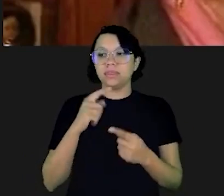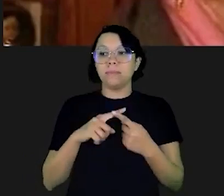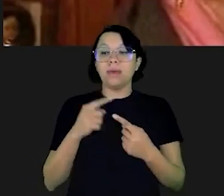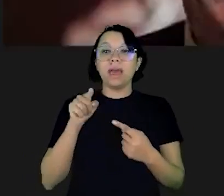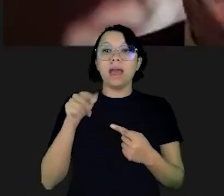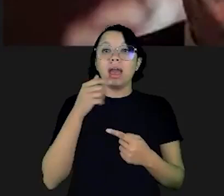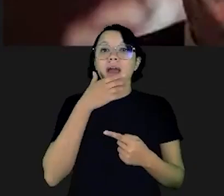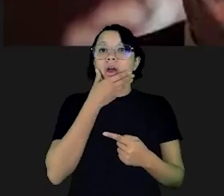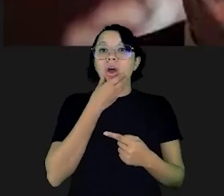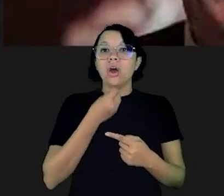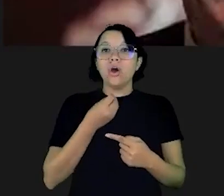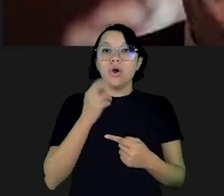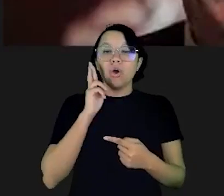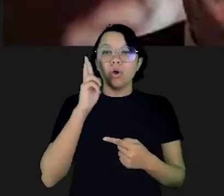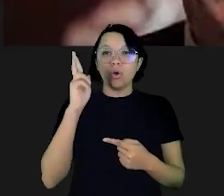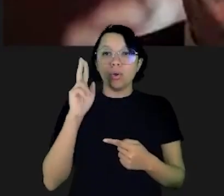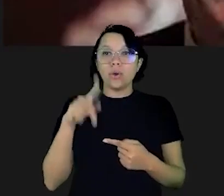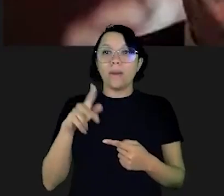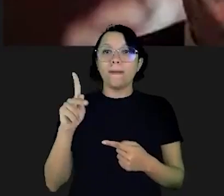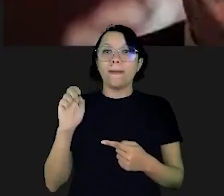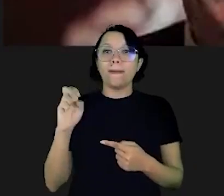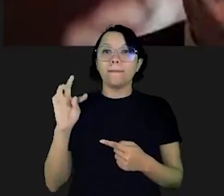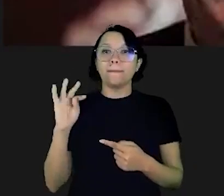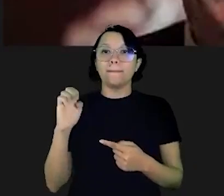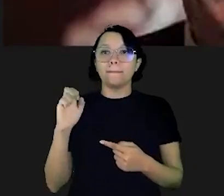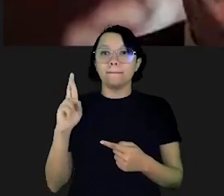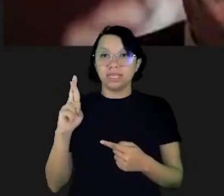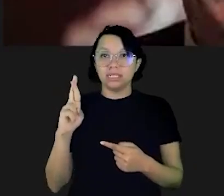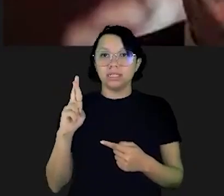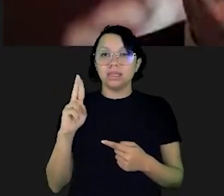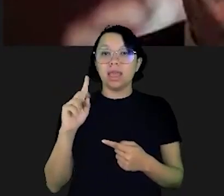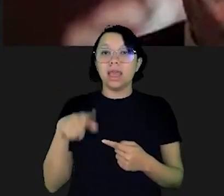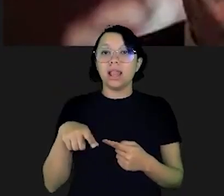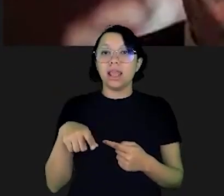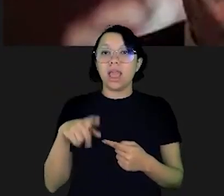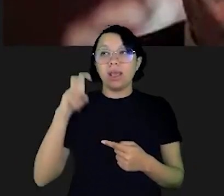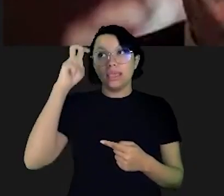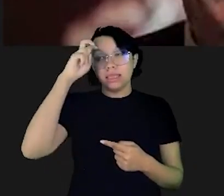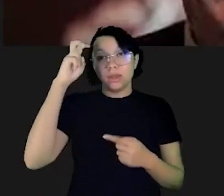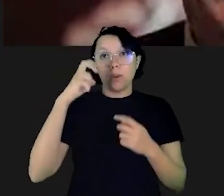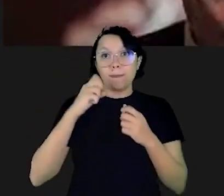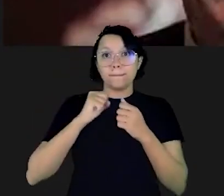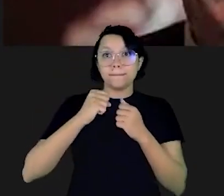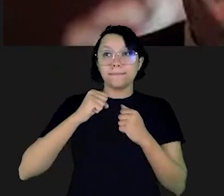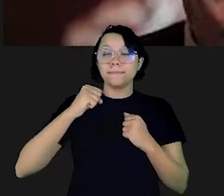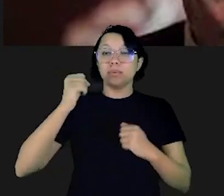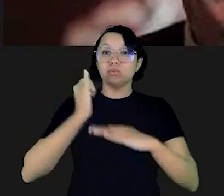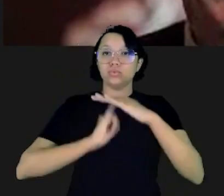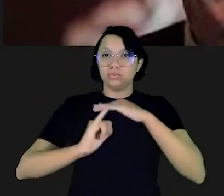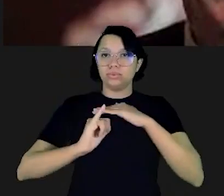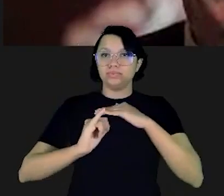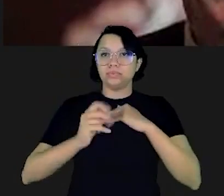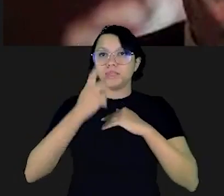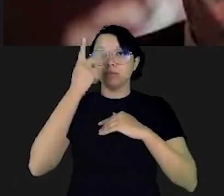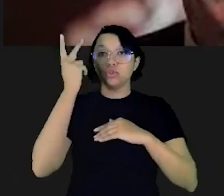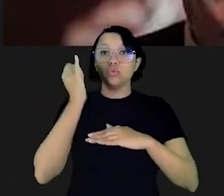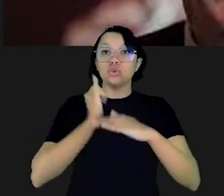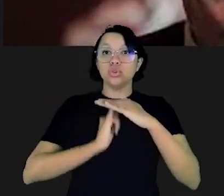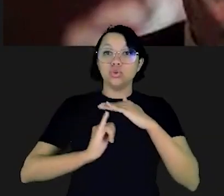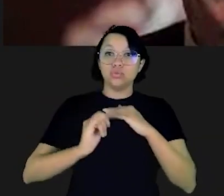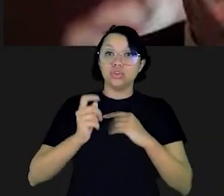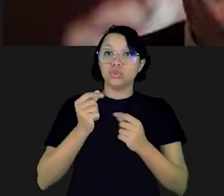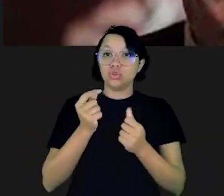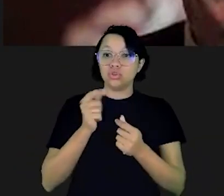Central para fazê-lo. Já este senhor ele é o Peter Lynch e o Peter Lynch é um dos grandes gurus do